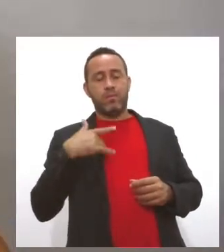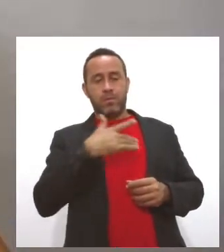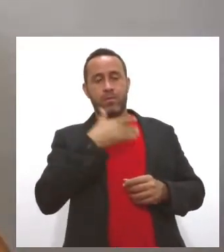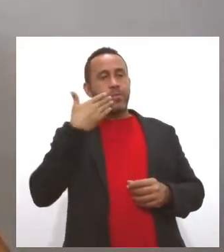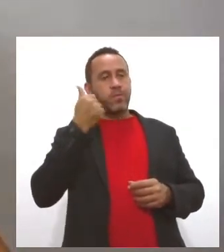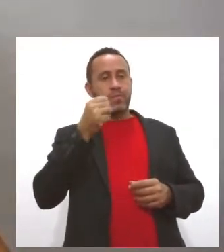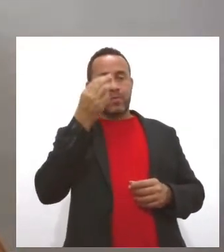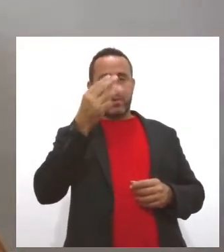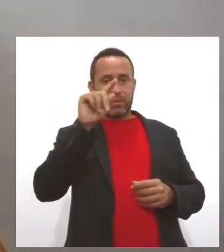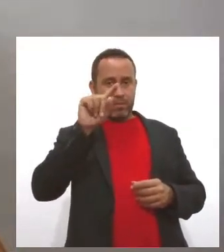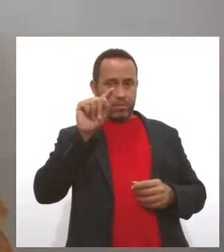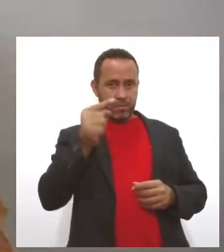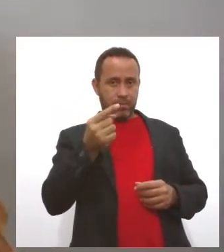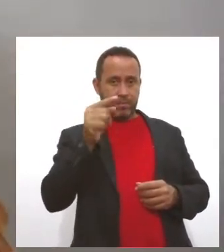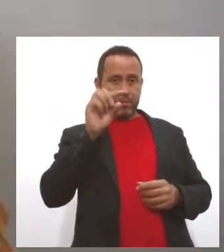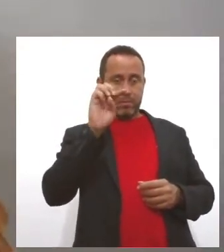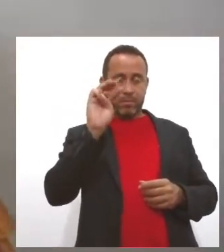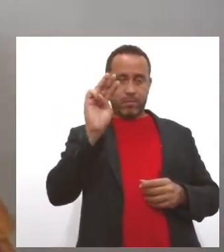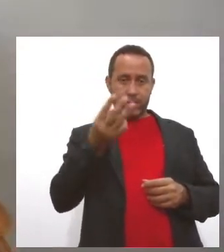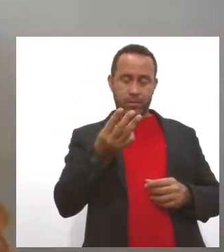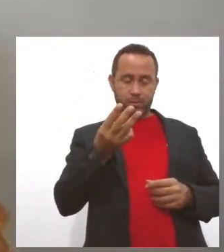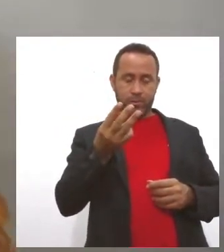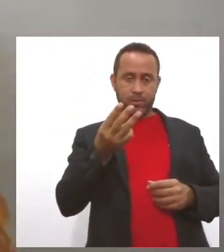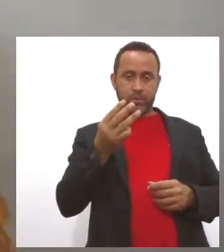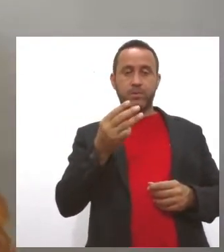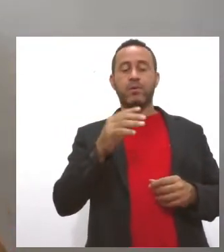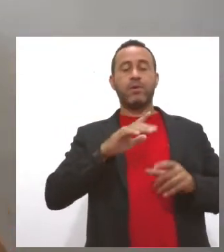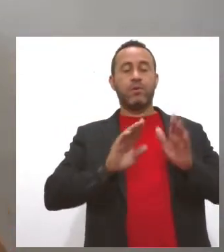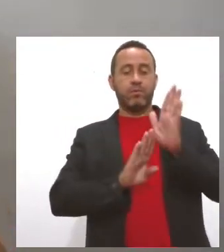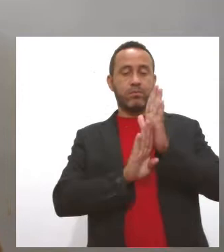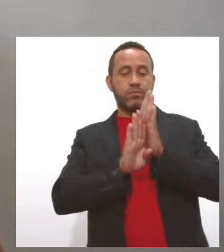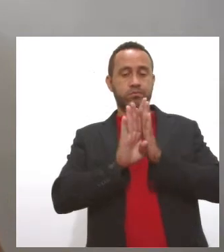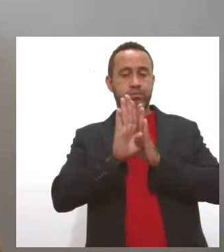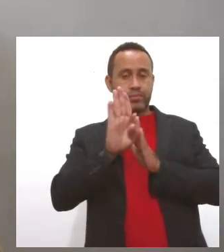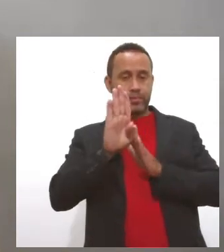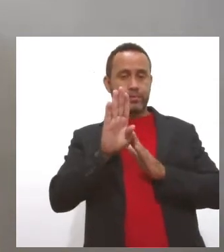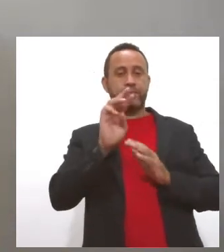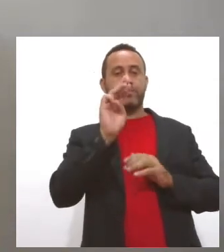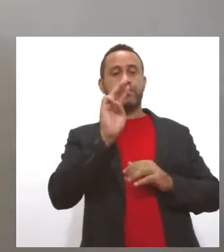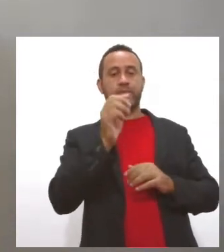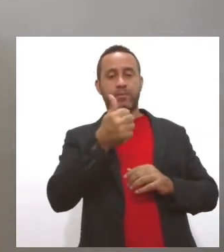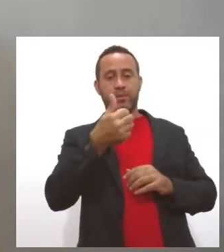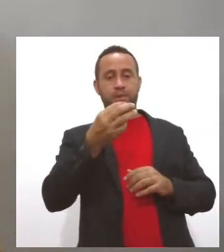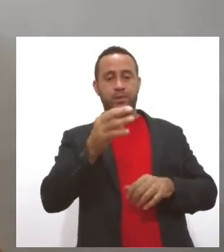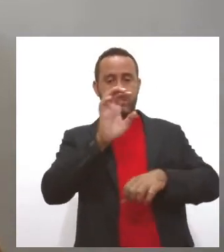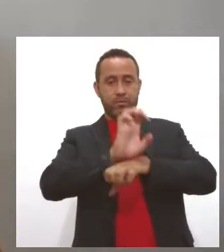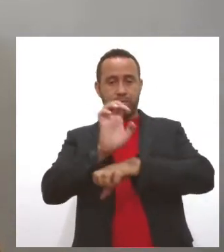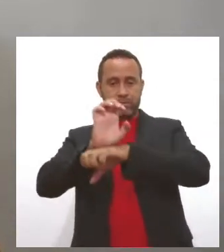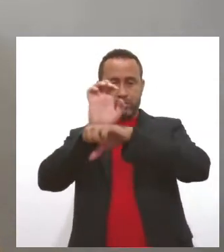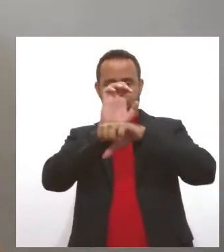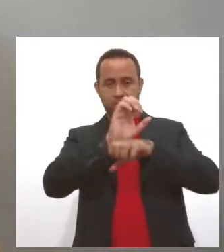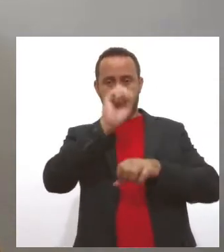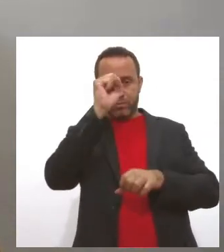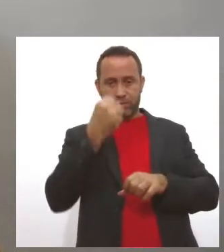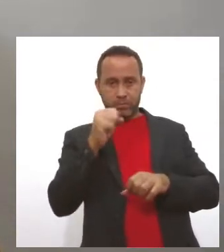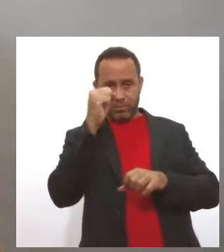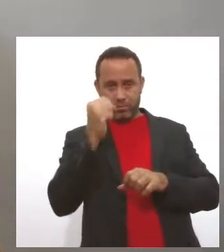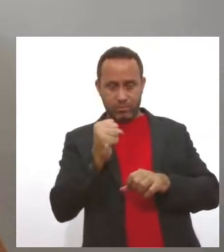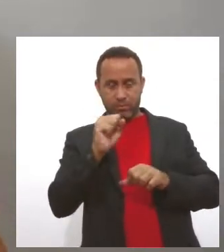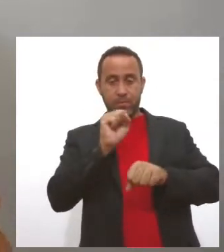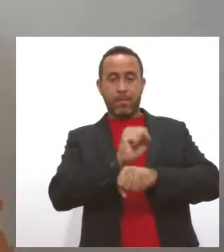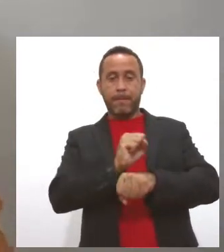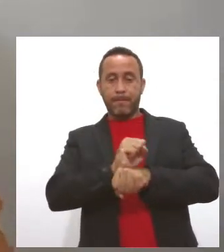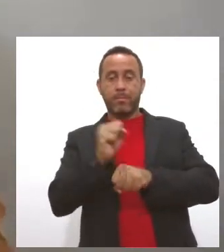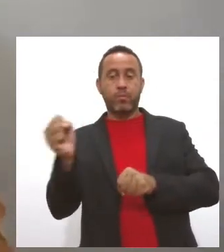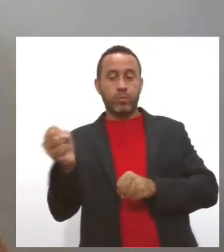milhões de pacientes. A média de óbitos está subindo em 13 estados, incluindo o Sergipe, em estabilidade, nove